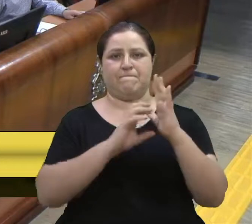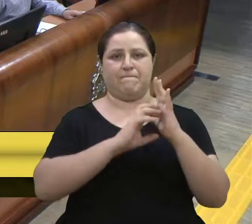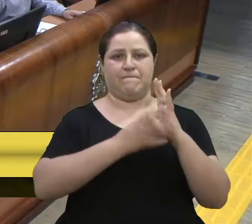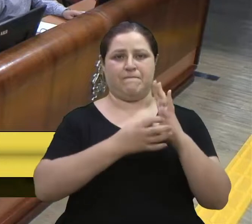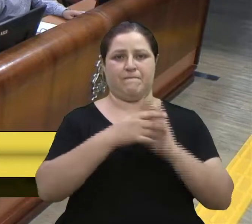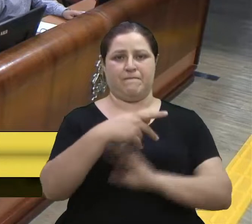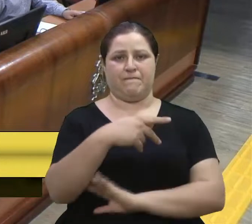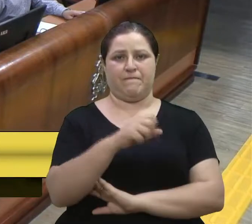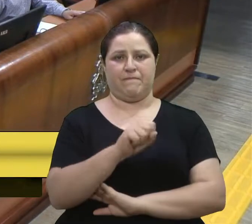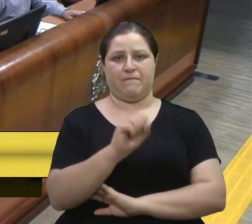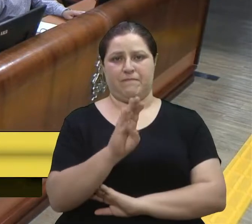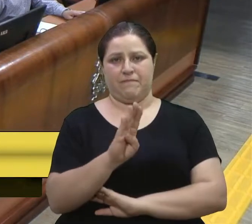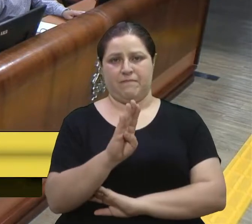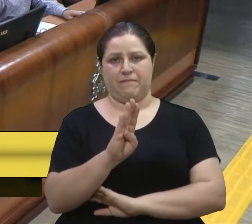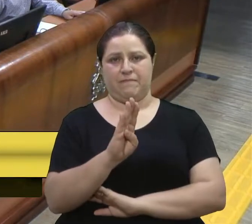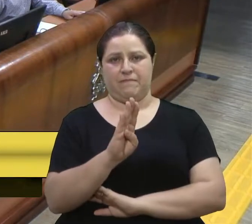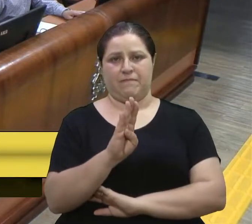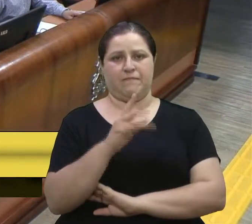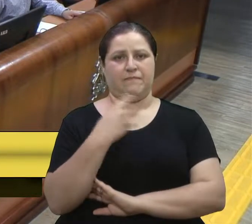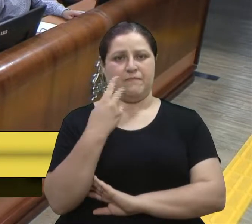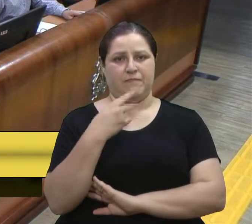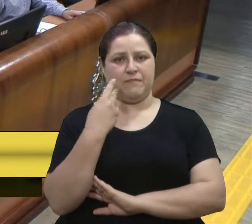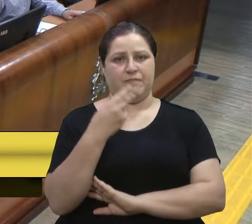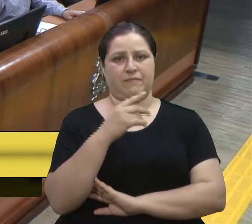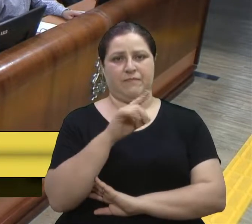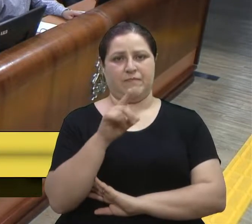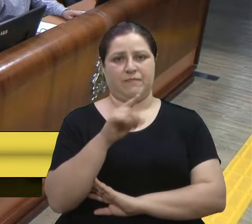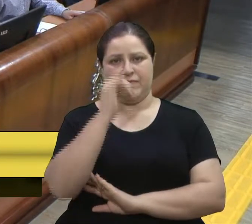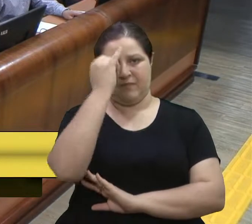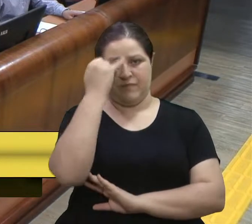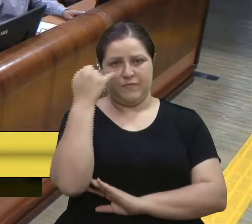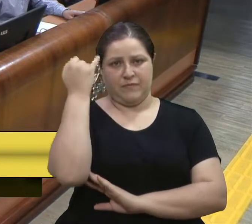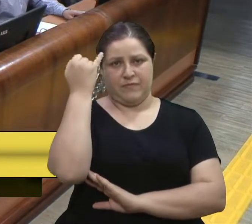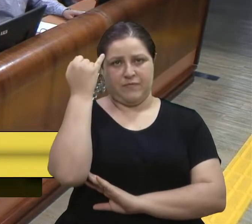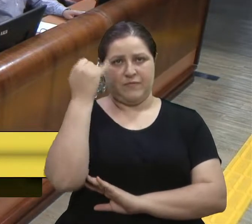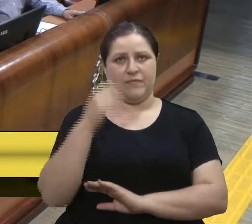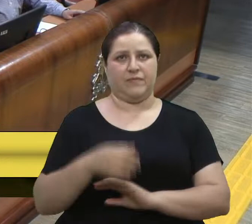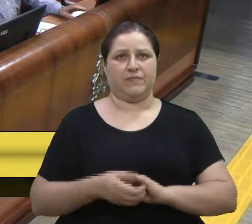PSB, com a palavra o vereador Zé D'Ambros, da tribuna.